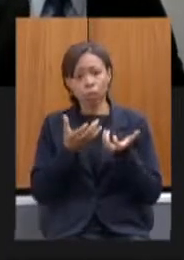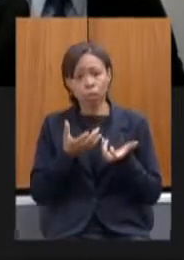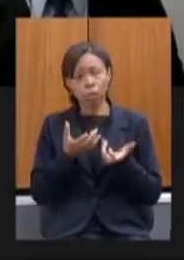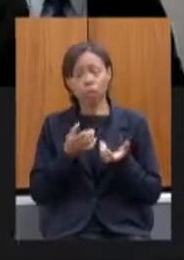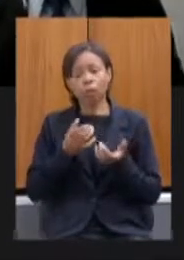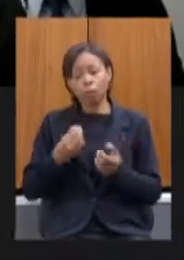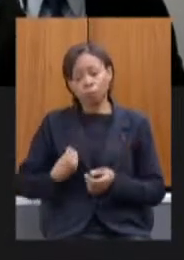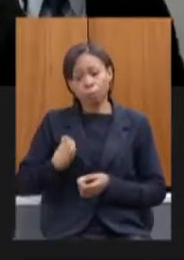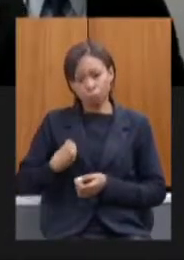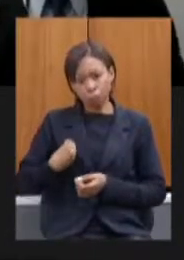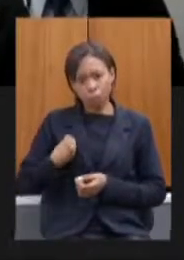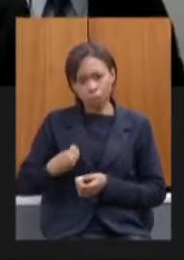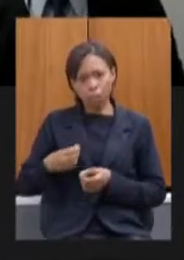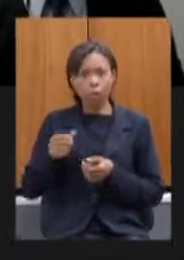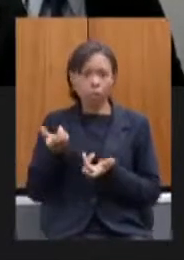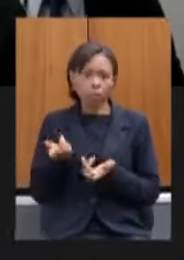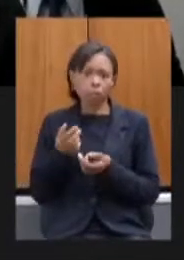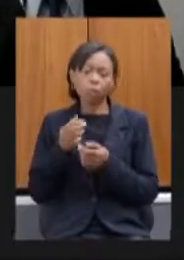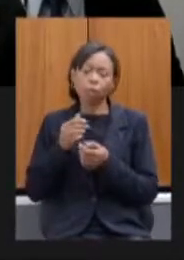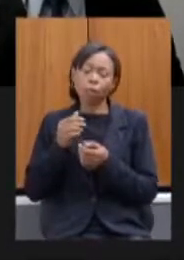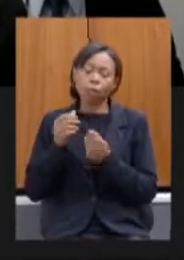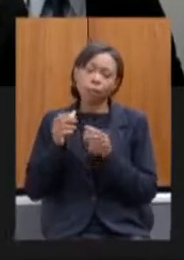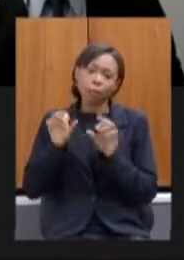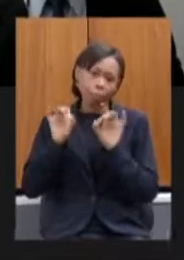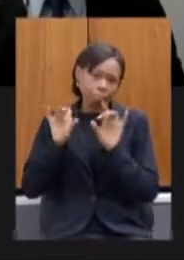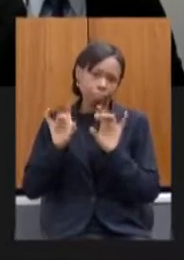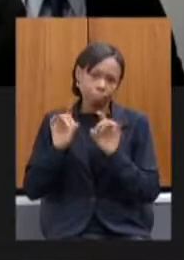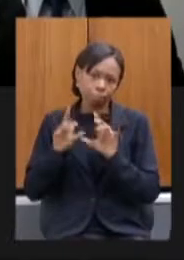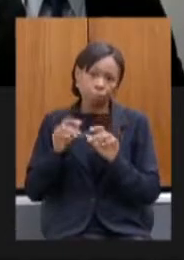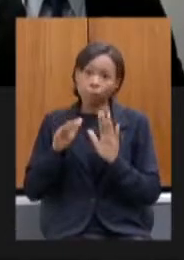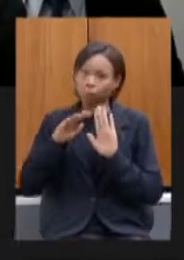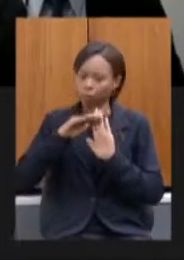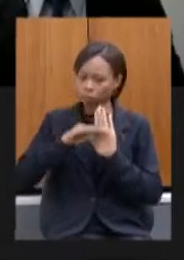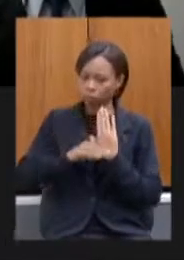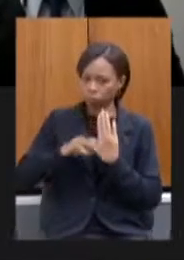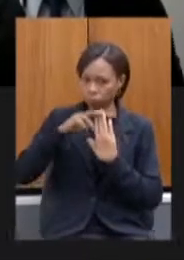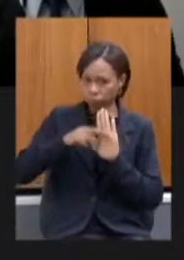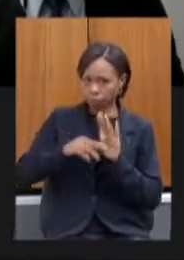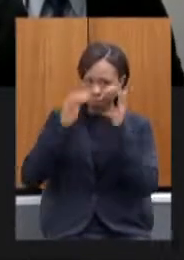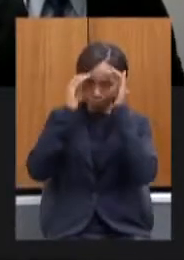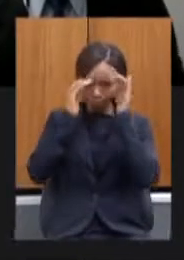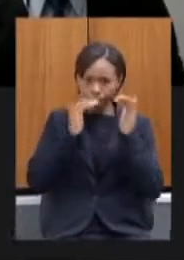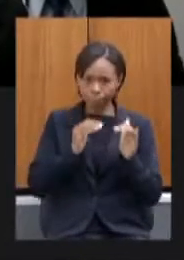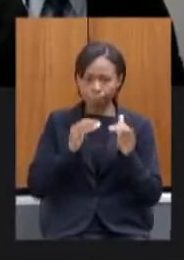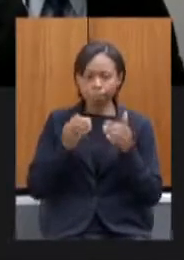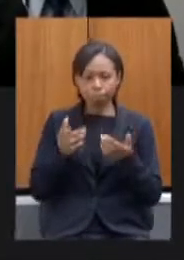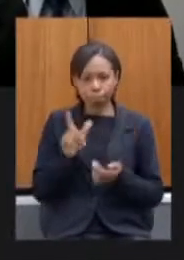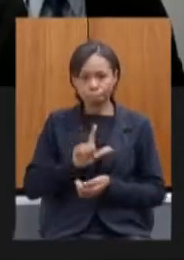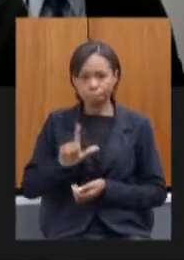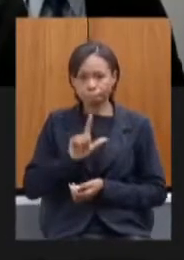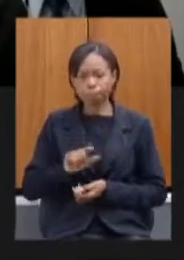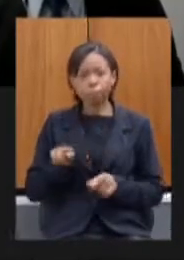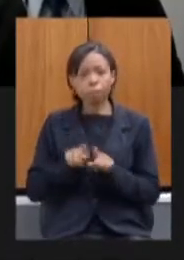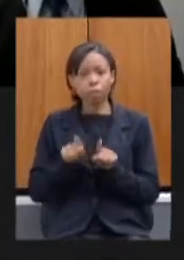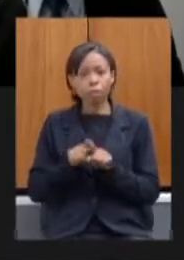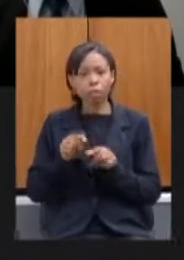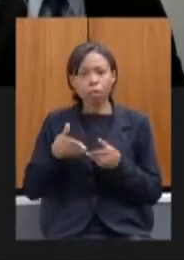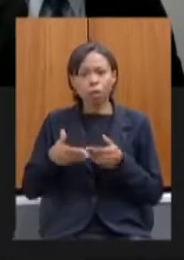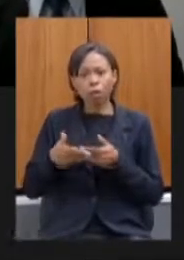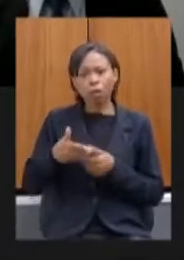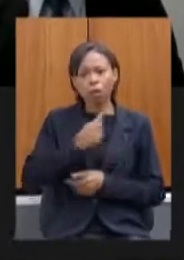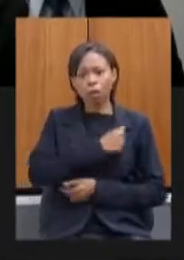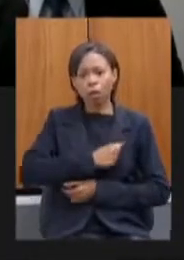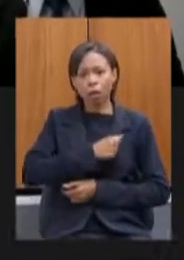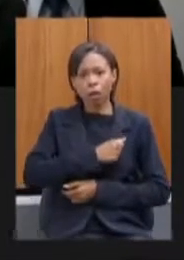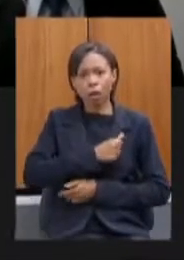regime especial e obviamente atendendo todos os quesitos legais como falei temos aí a partir de agosto houve a